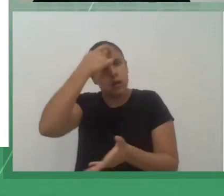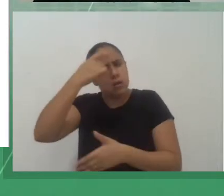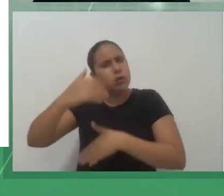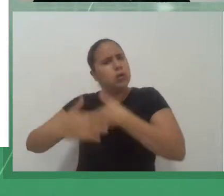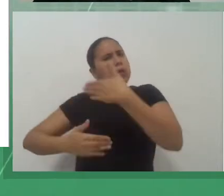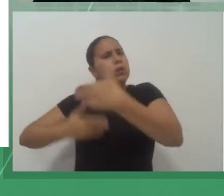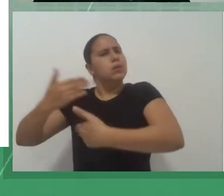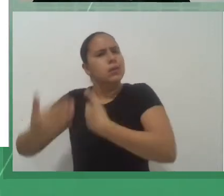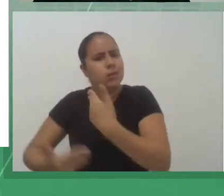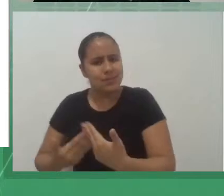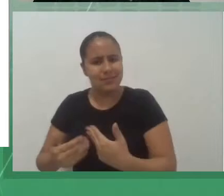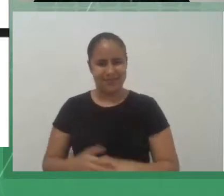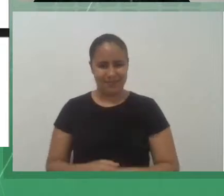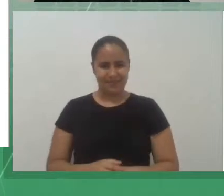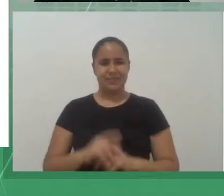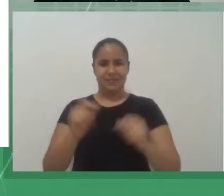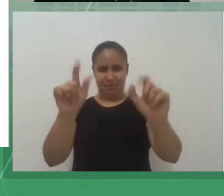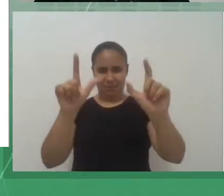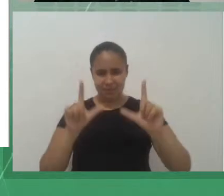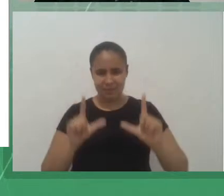Mais um, por gentileza, professor?